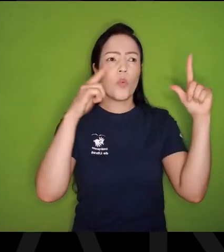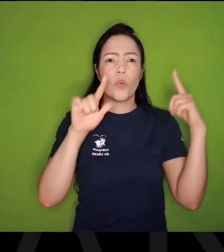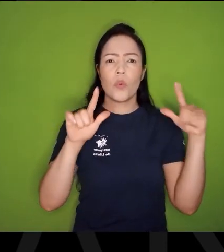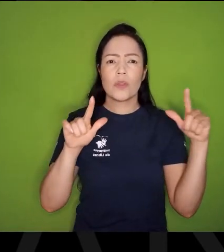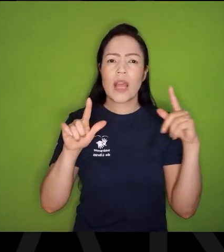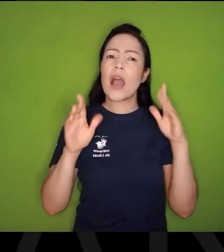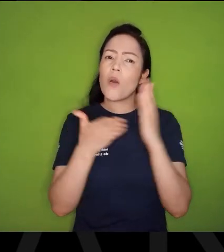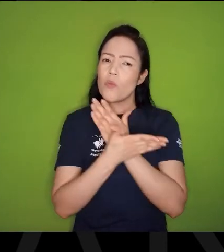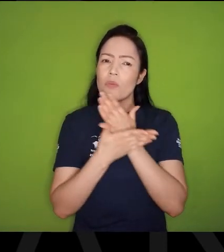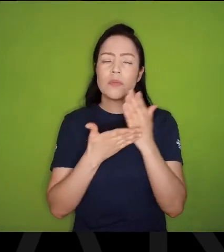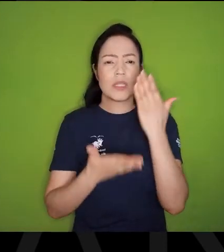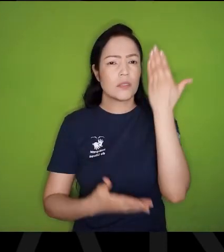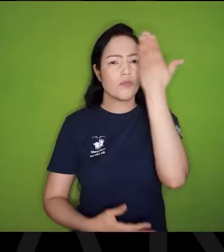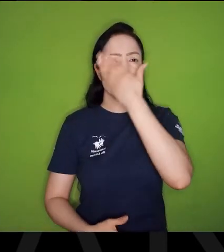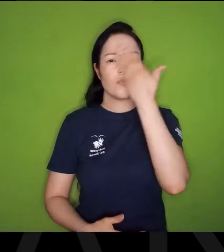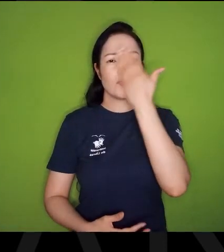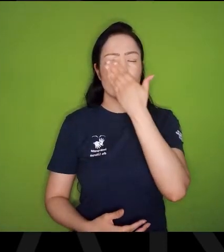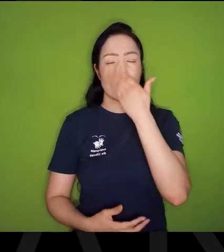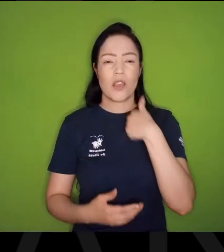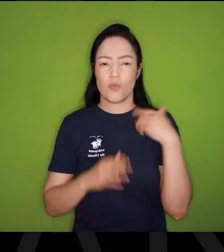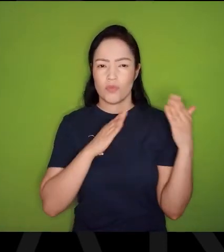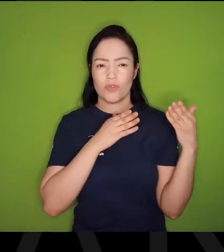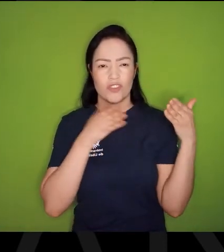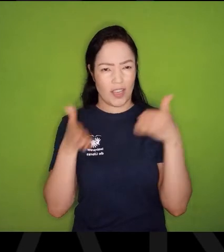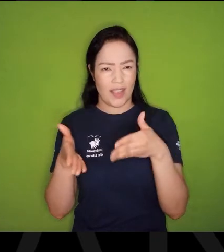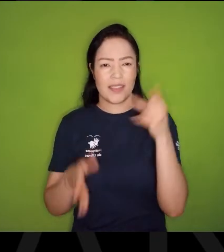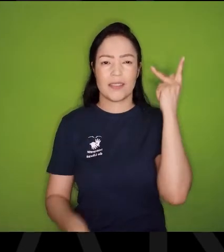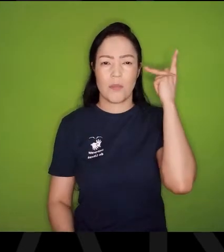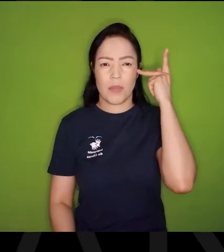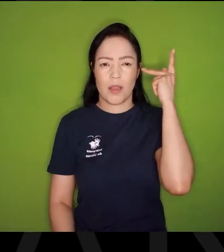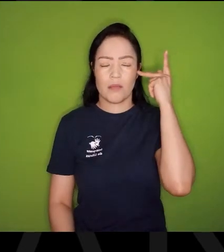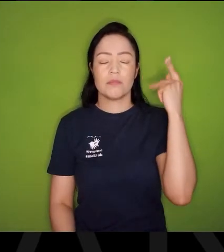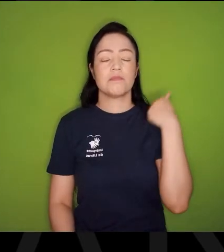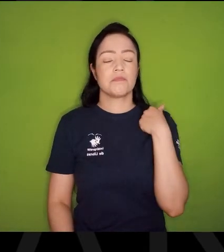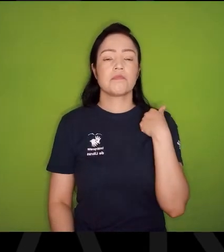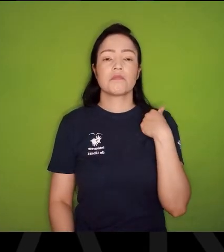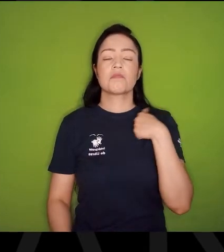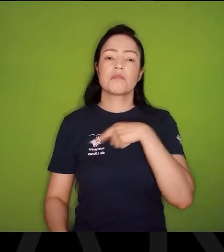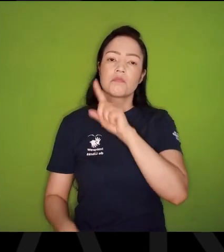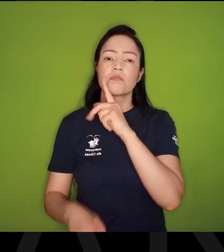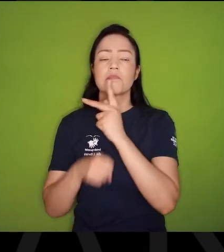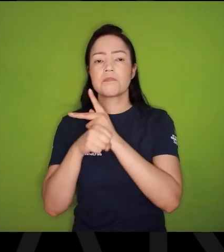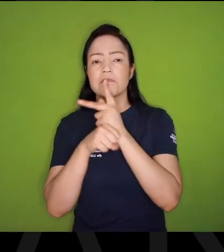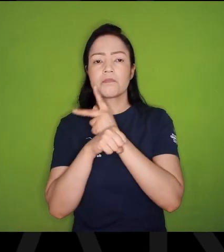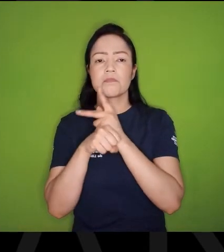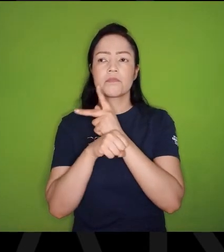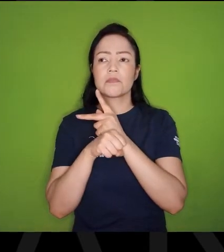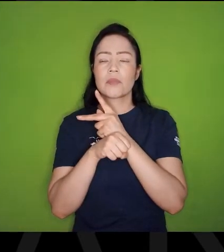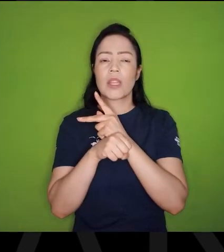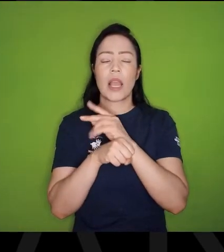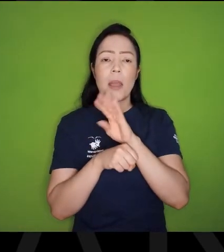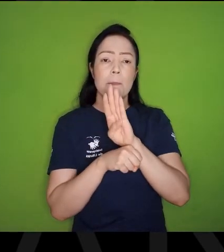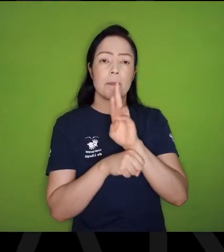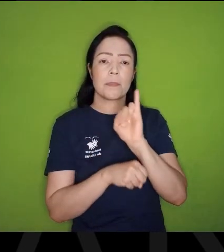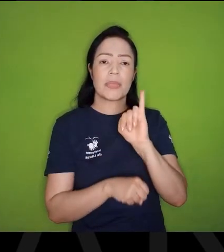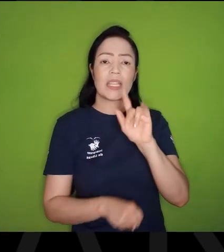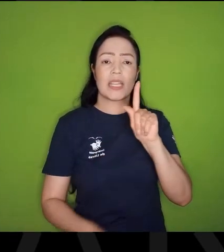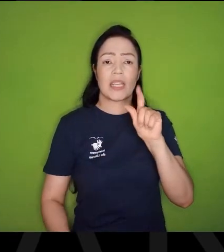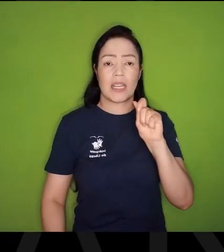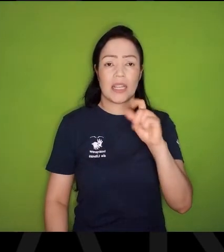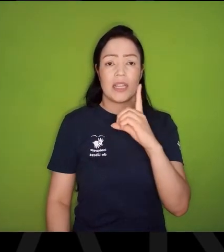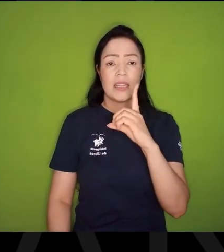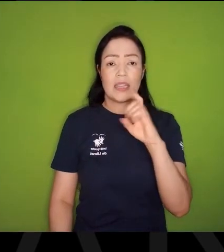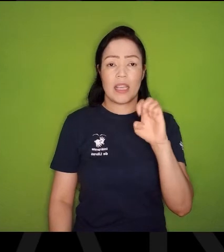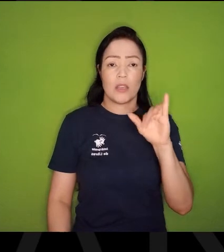Eu lembro bem que quando eu cheguei em São Paulo, Eu ia procurar um endereço na Brigadeira Luiz Antônio, Eu disse em um